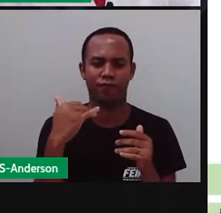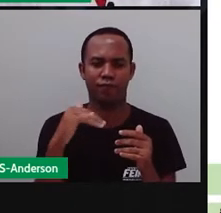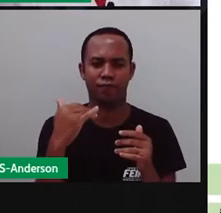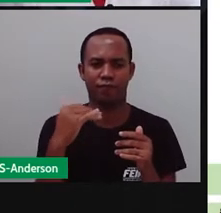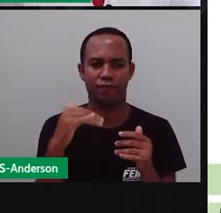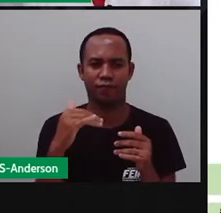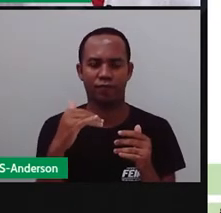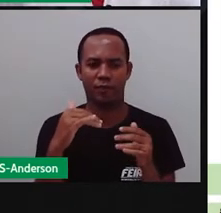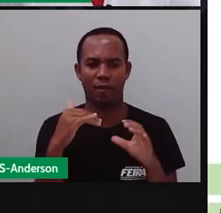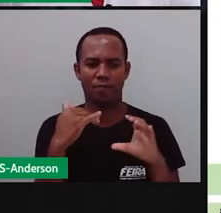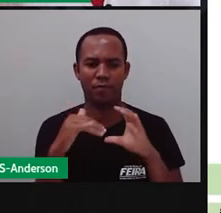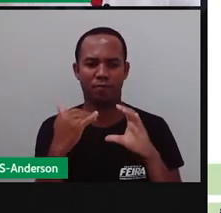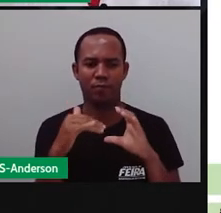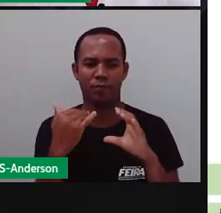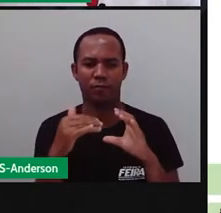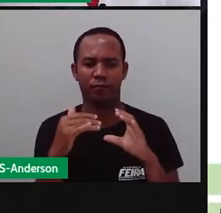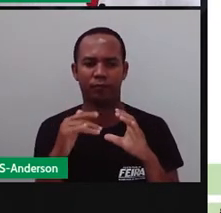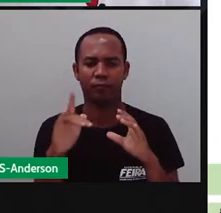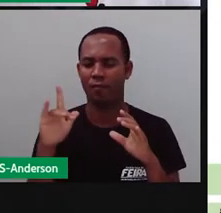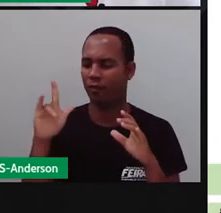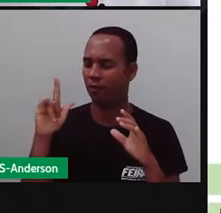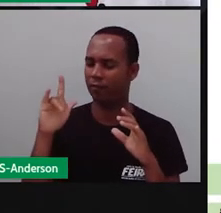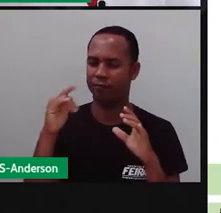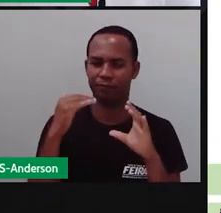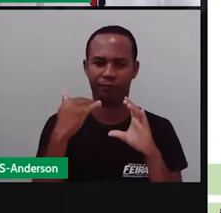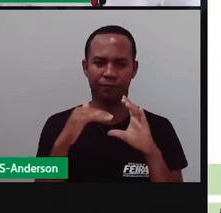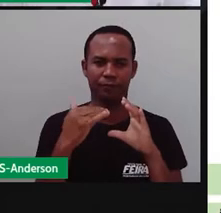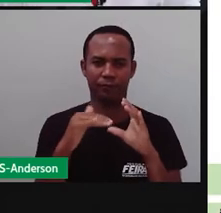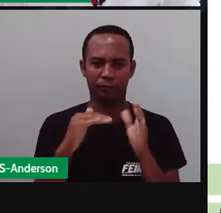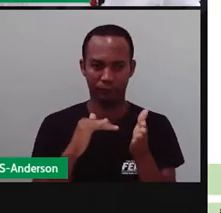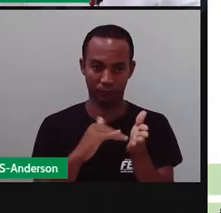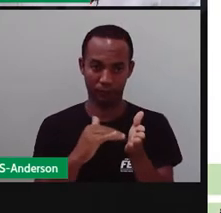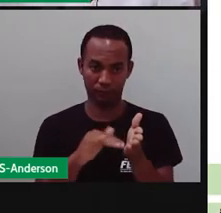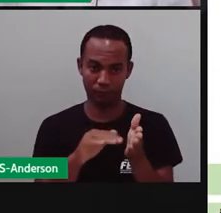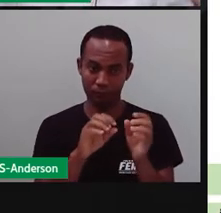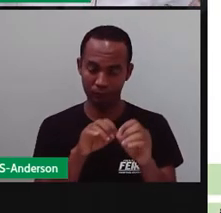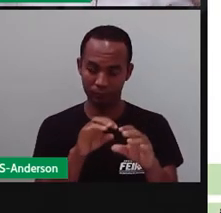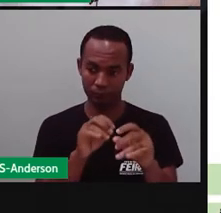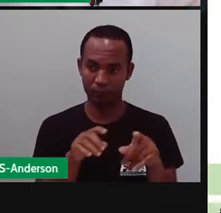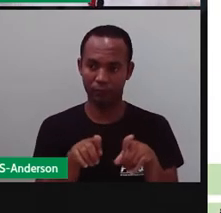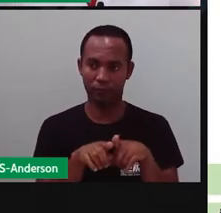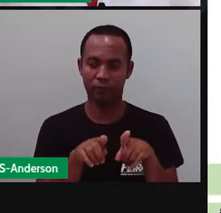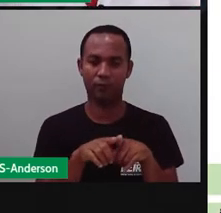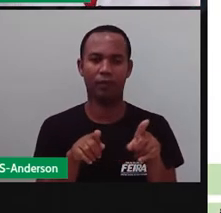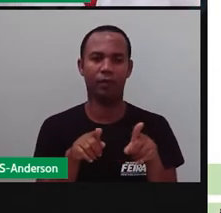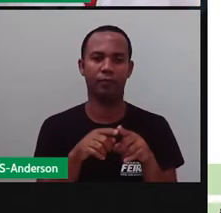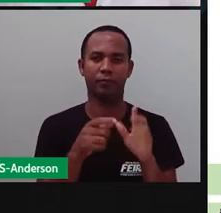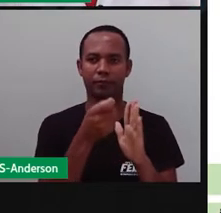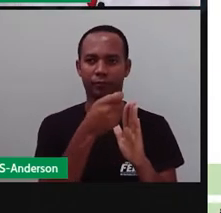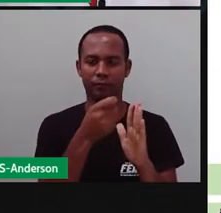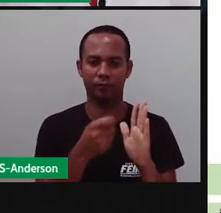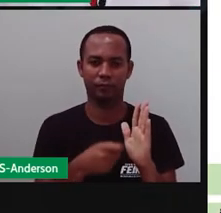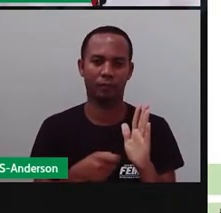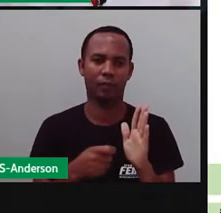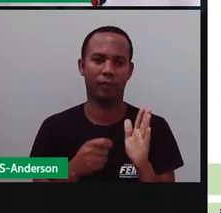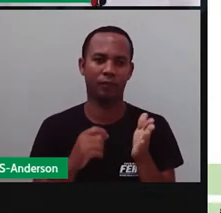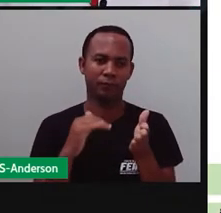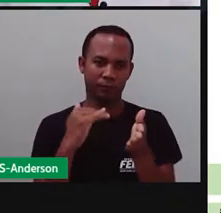vídeo, comentem aqui embaixo, certo? E façam o quê? Ó, se inscrevam no canal da